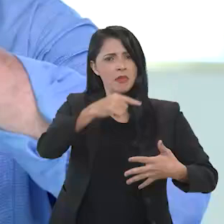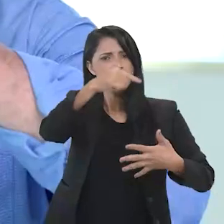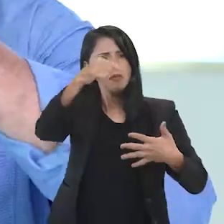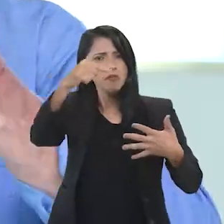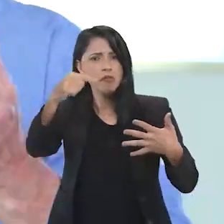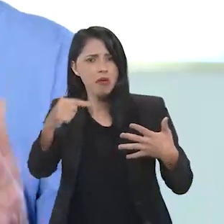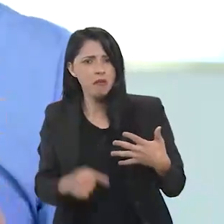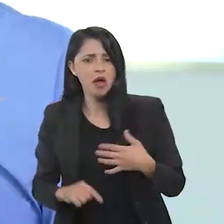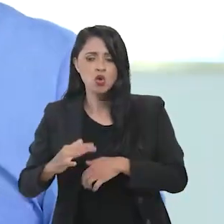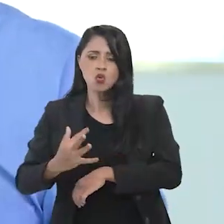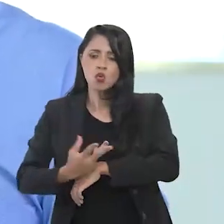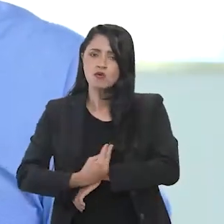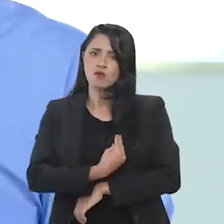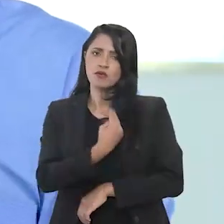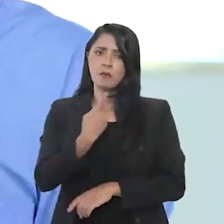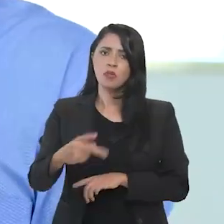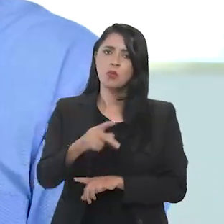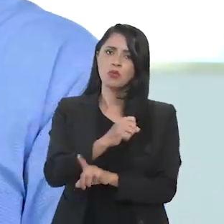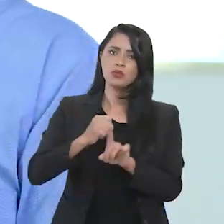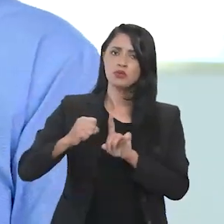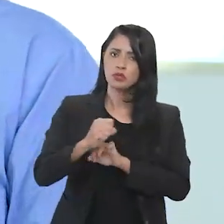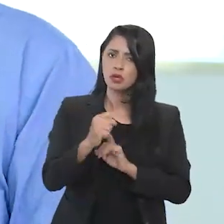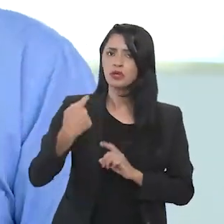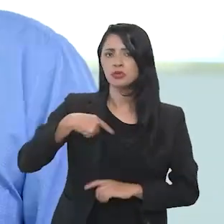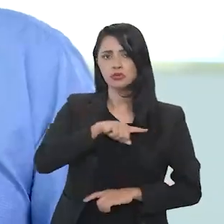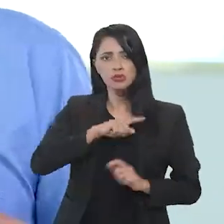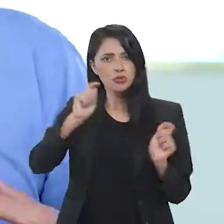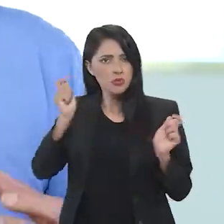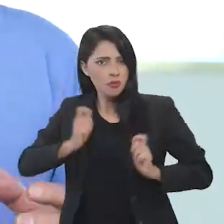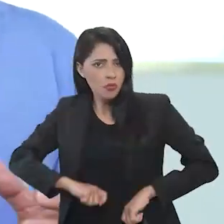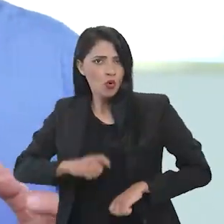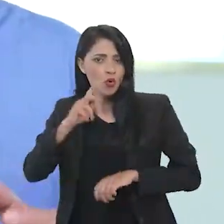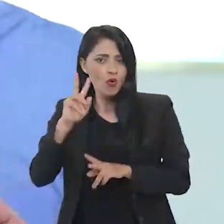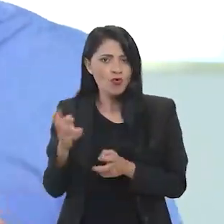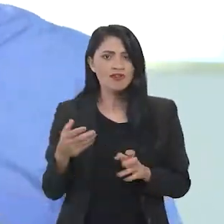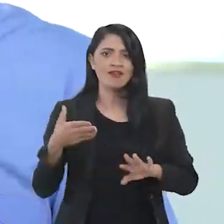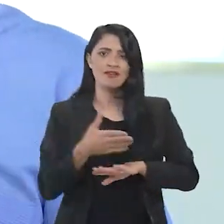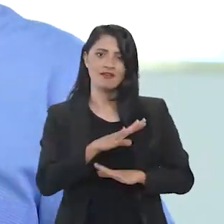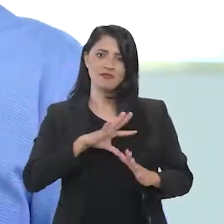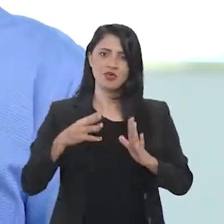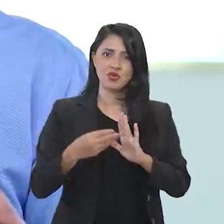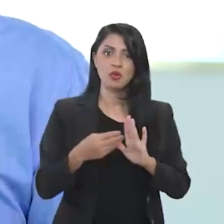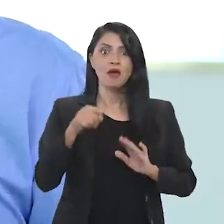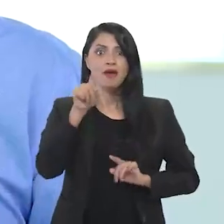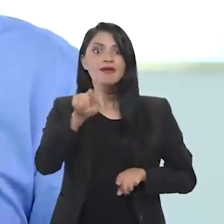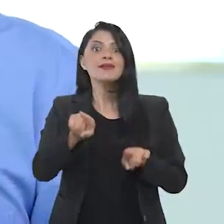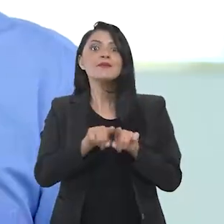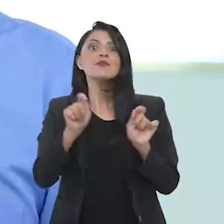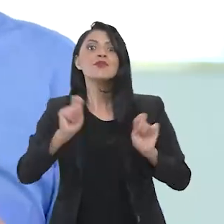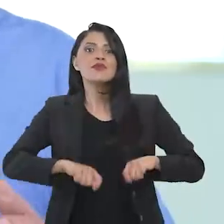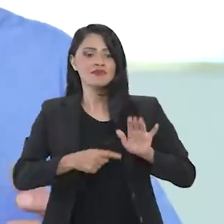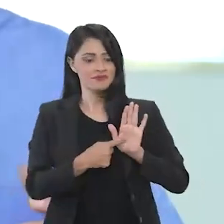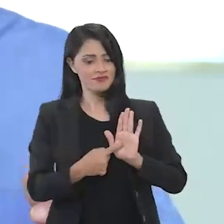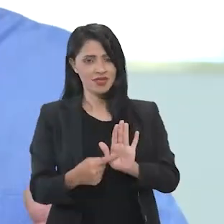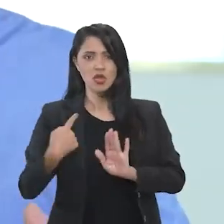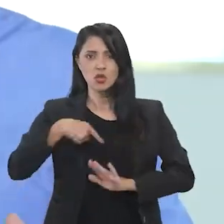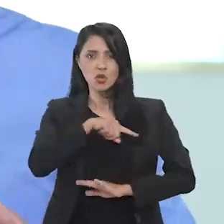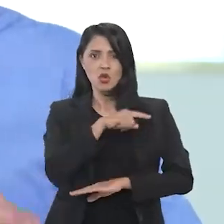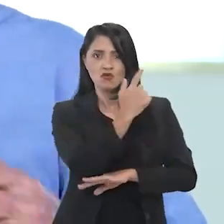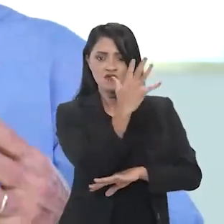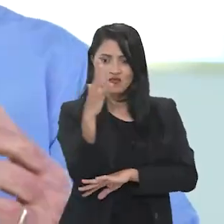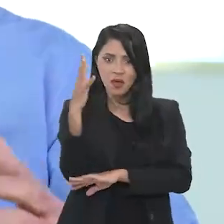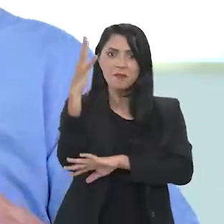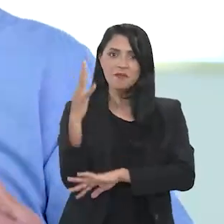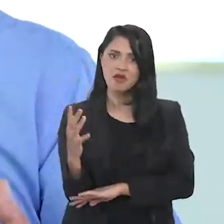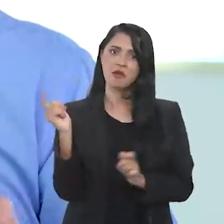analisar um conjunto inteiro da qualidade de vida da sociedade para a gente poder chegar na Amazônia e mostrar que